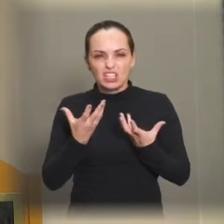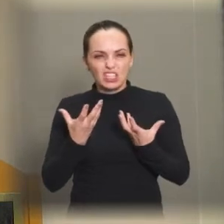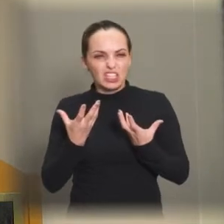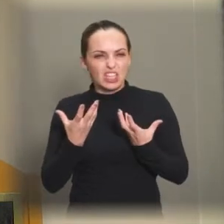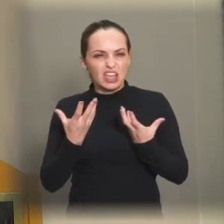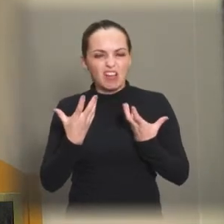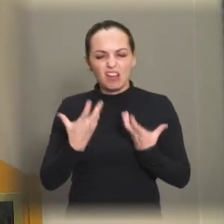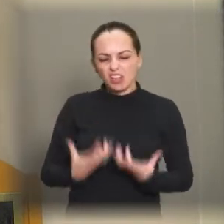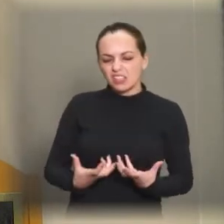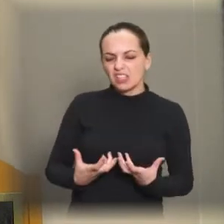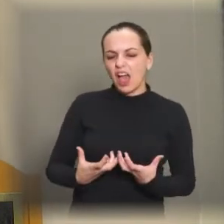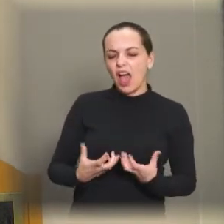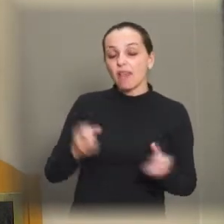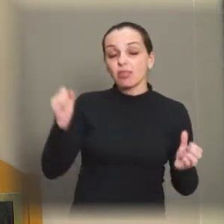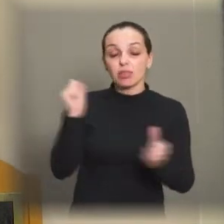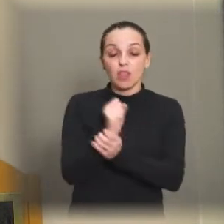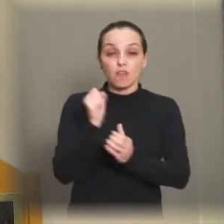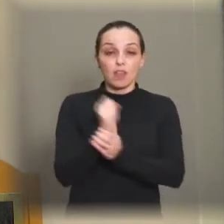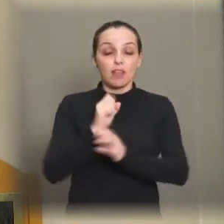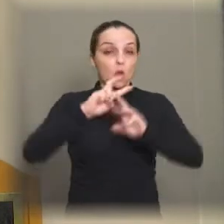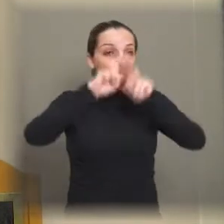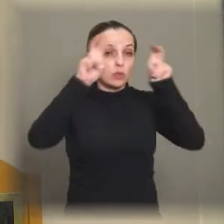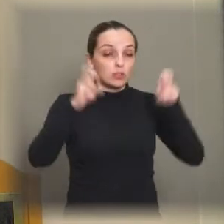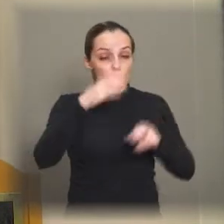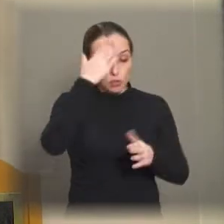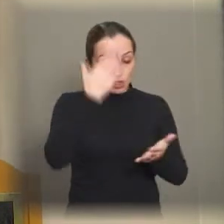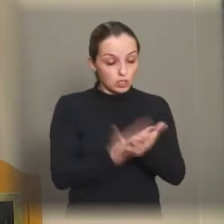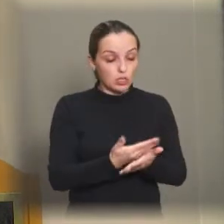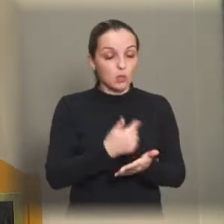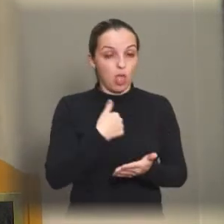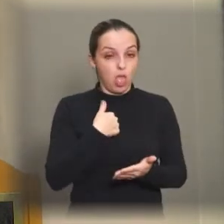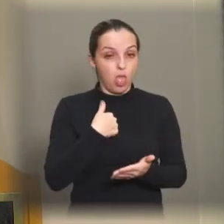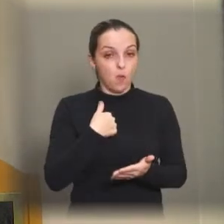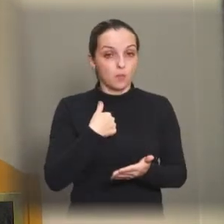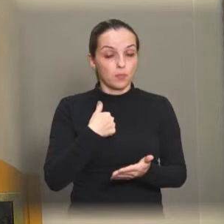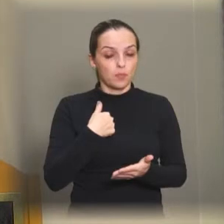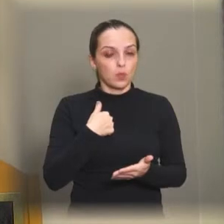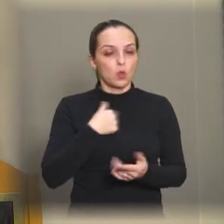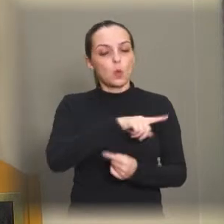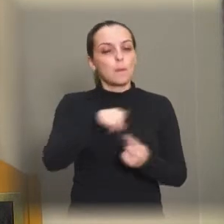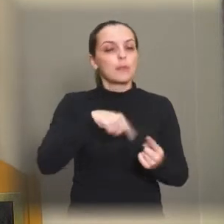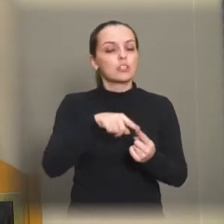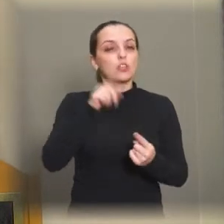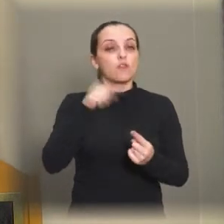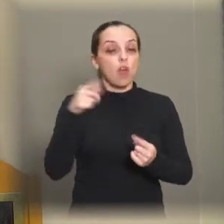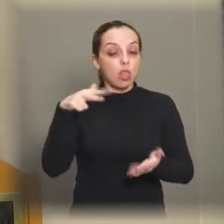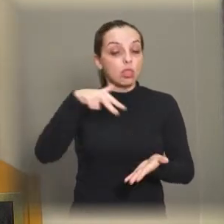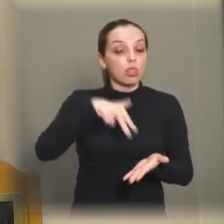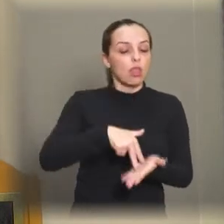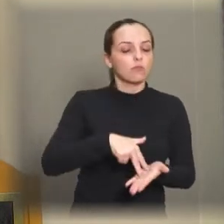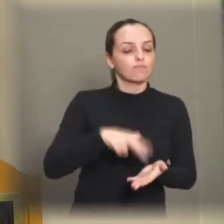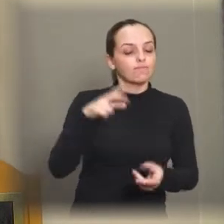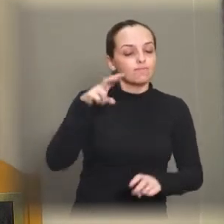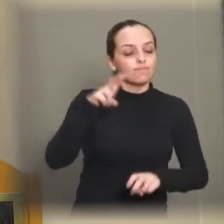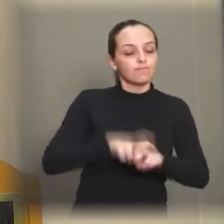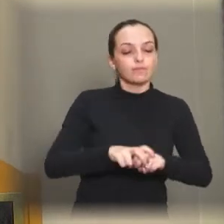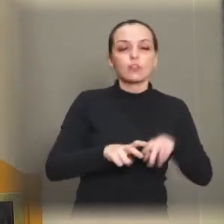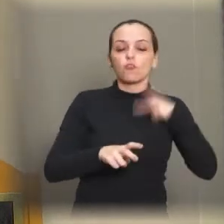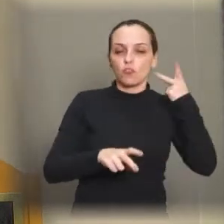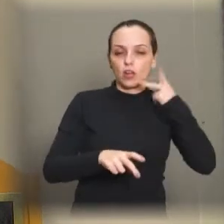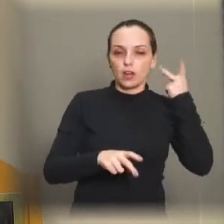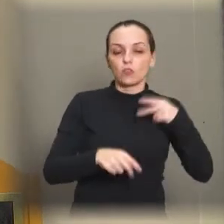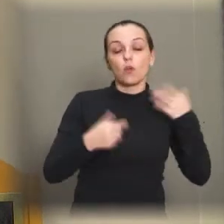defender aquilo que eu acredito, o motivo real de eu estar nessa casa. Então é isso